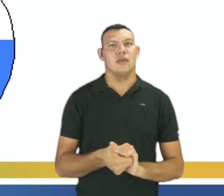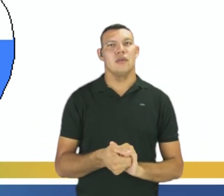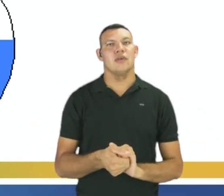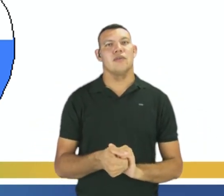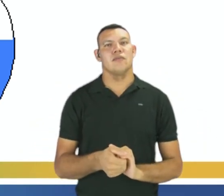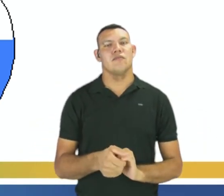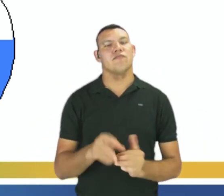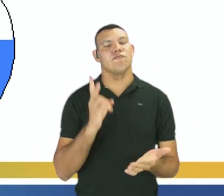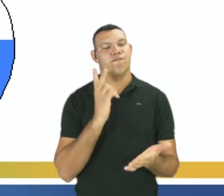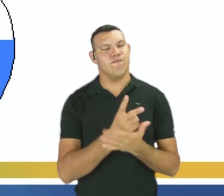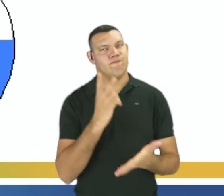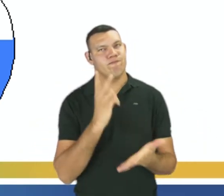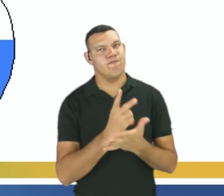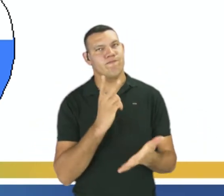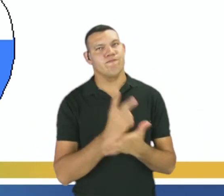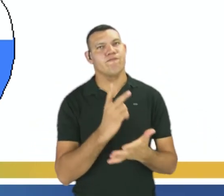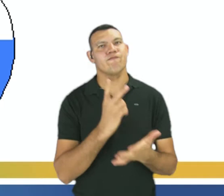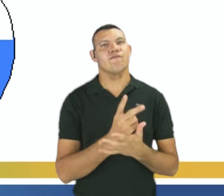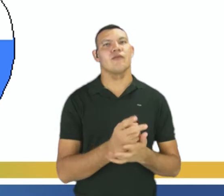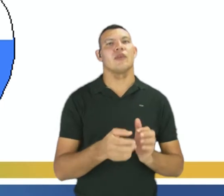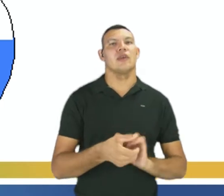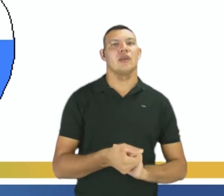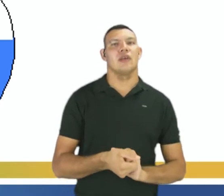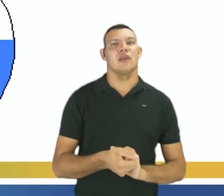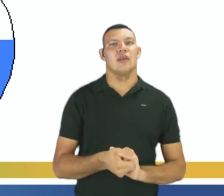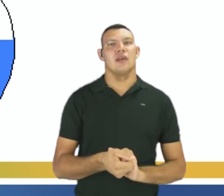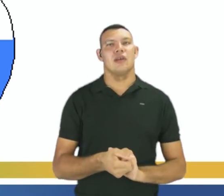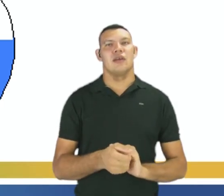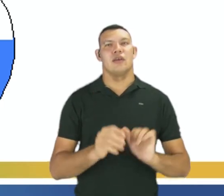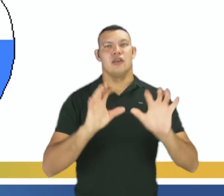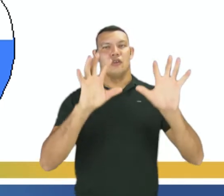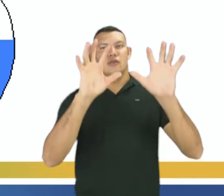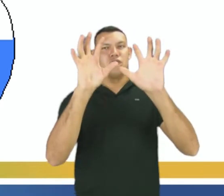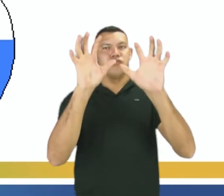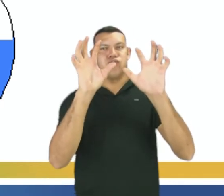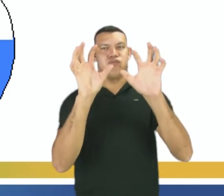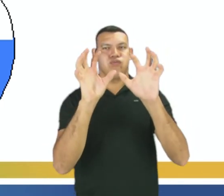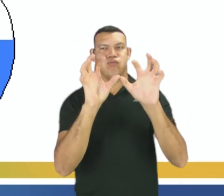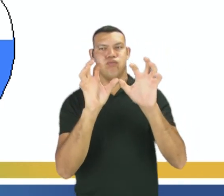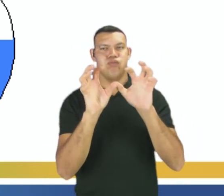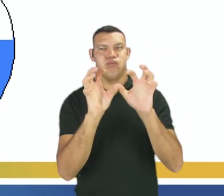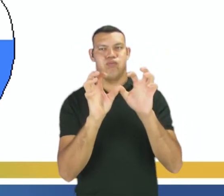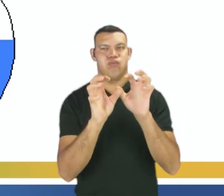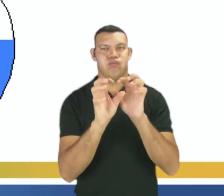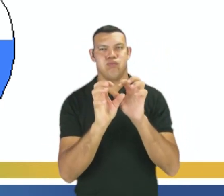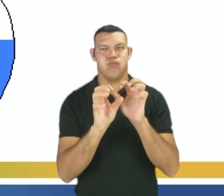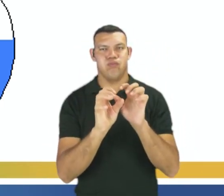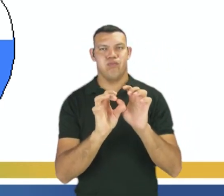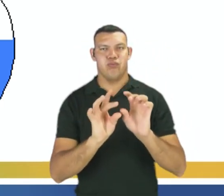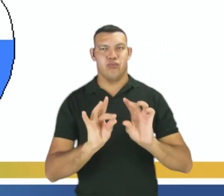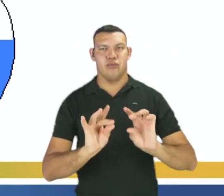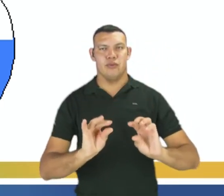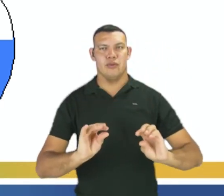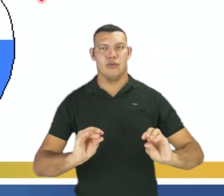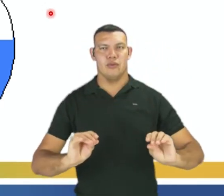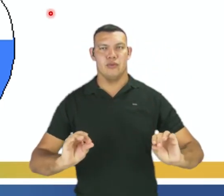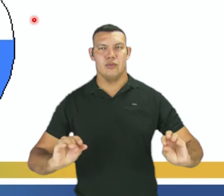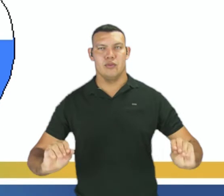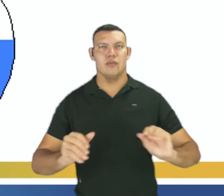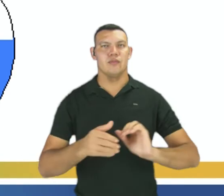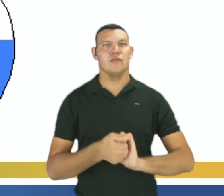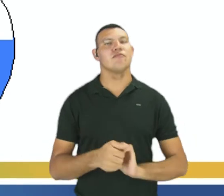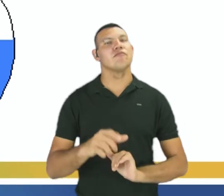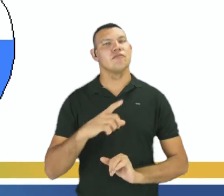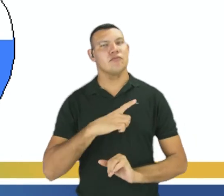gasoso, mesma quantidade que vai estar se transformando do estado gasoso para o estado líquido. Lembrando, para que a gente tenha um